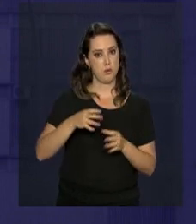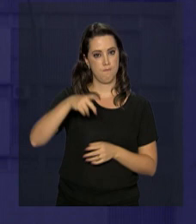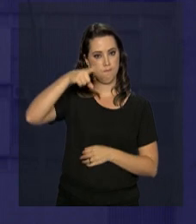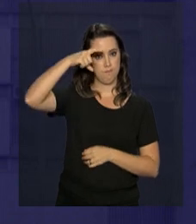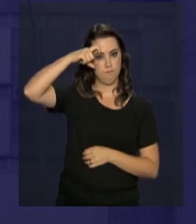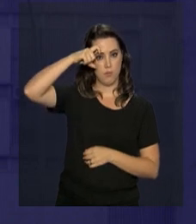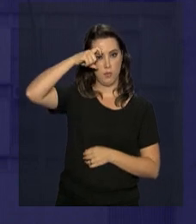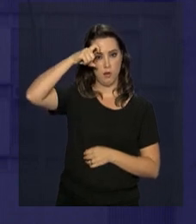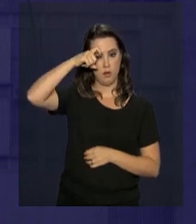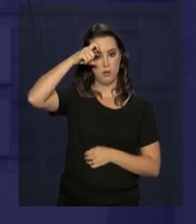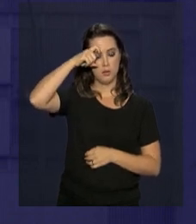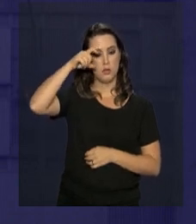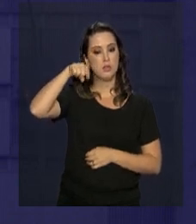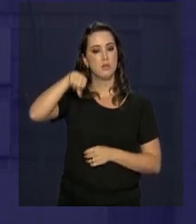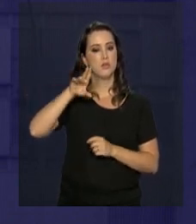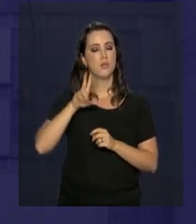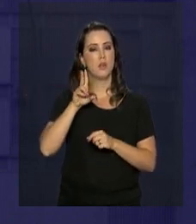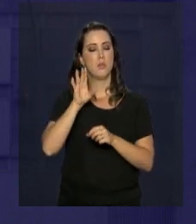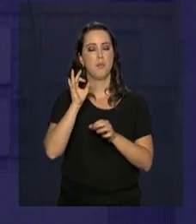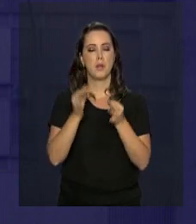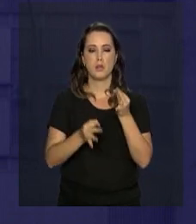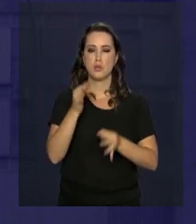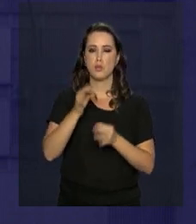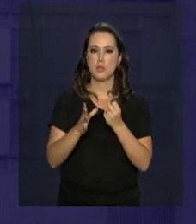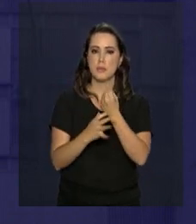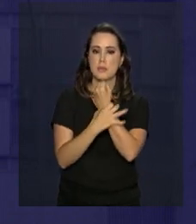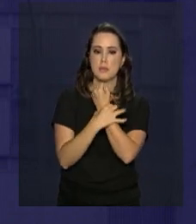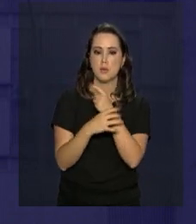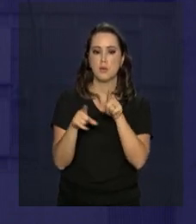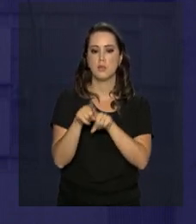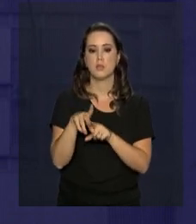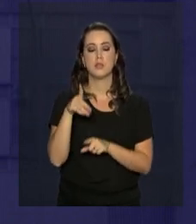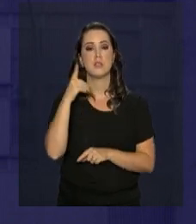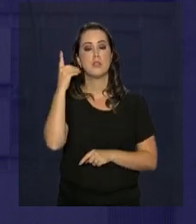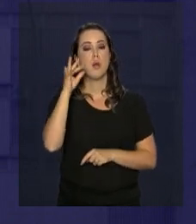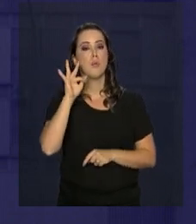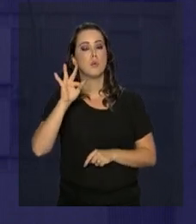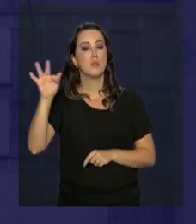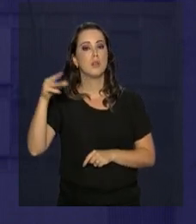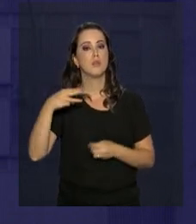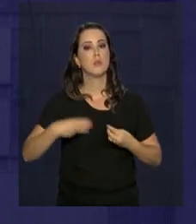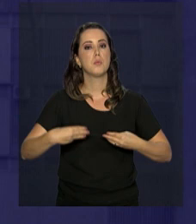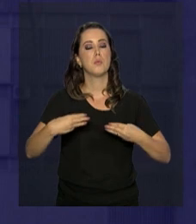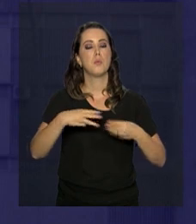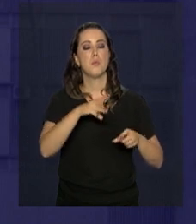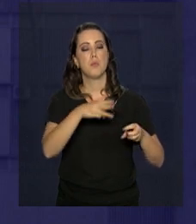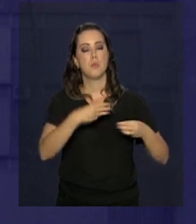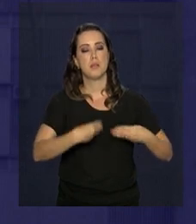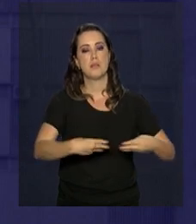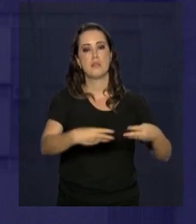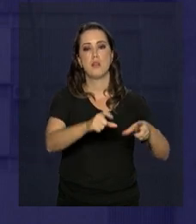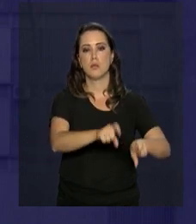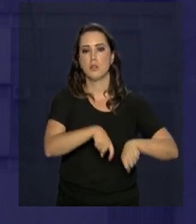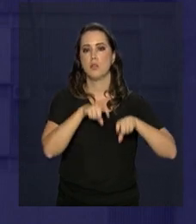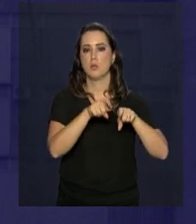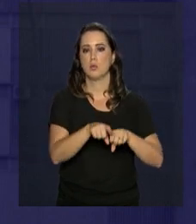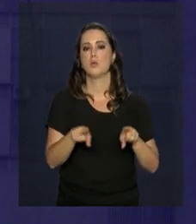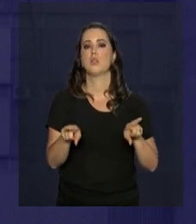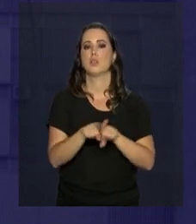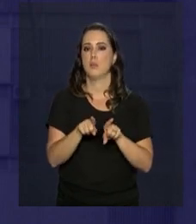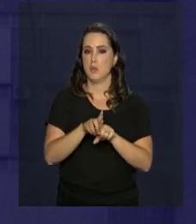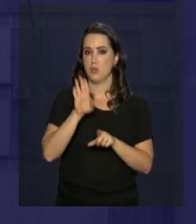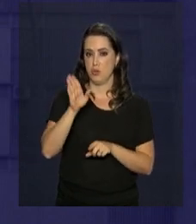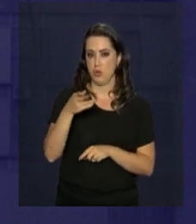Justiça e Segurança Pública e a deputada federal, Tereza Cristina, será ministra da Agricultura. Bolsonaro também já anunciou o